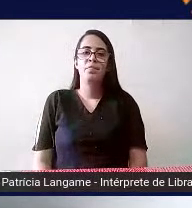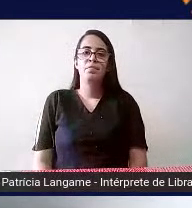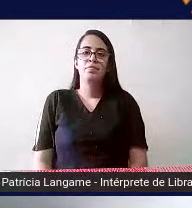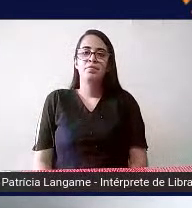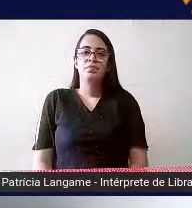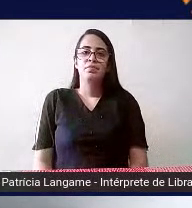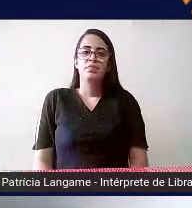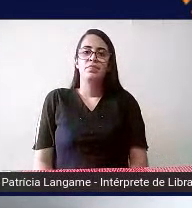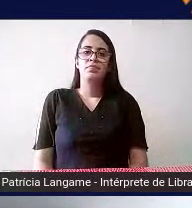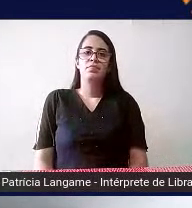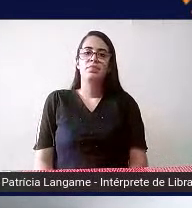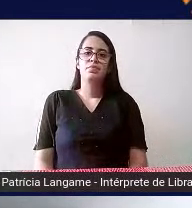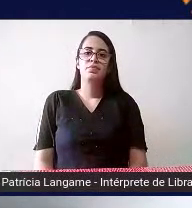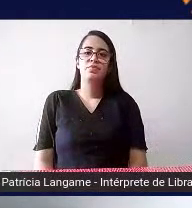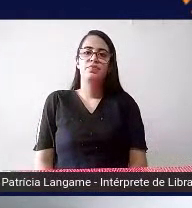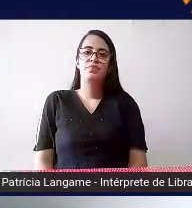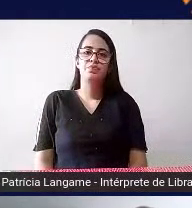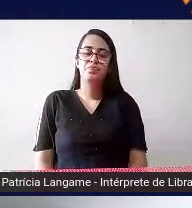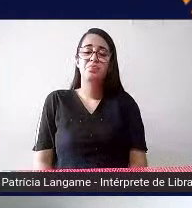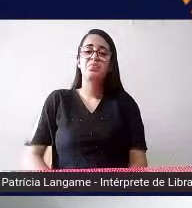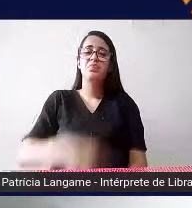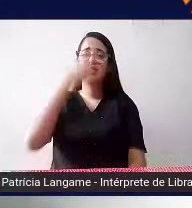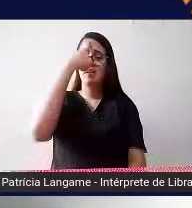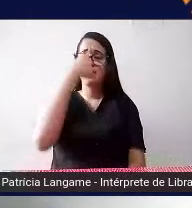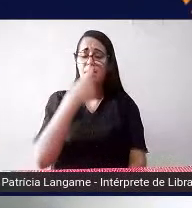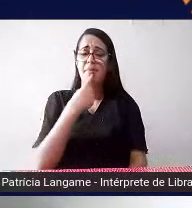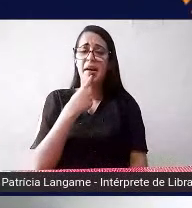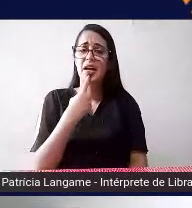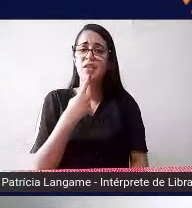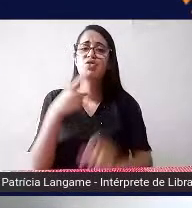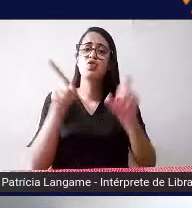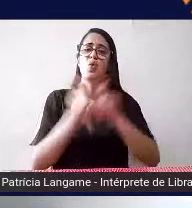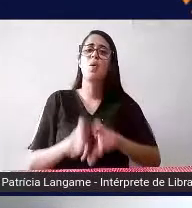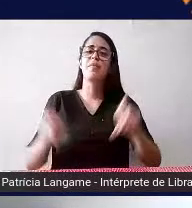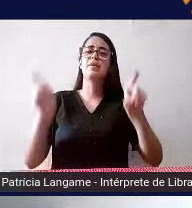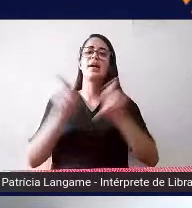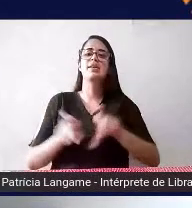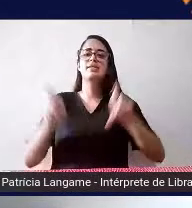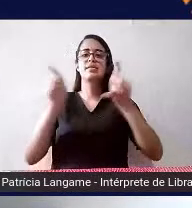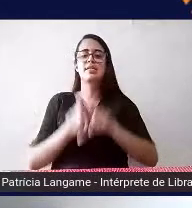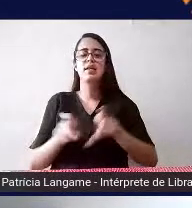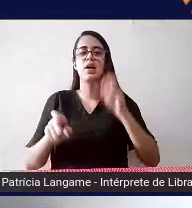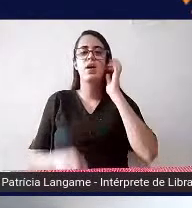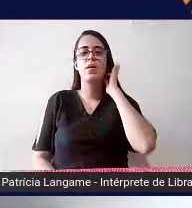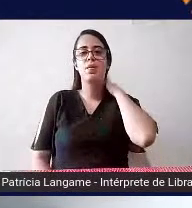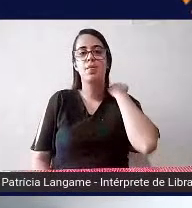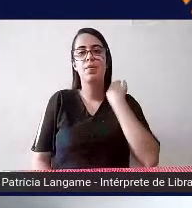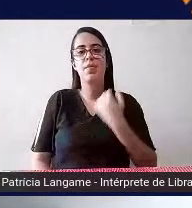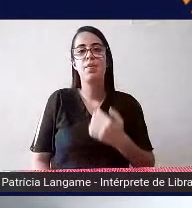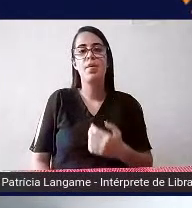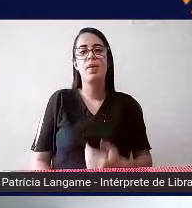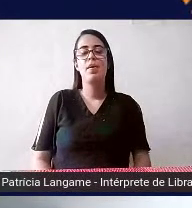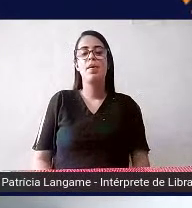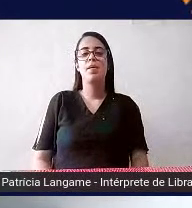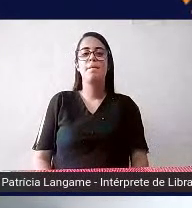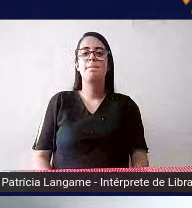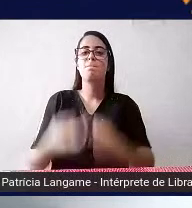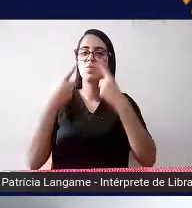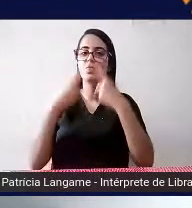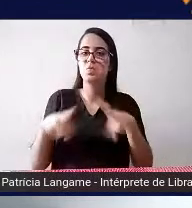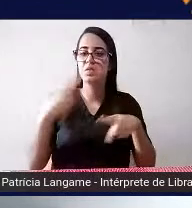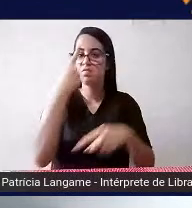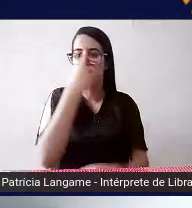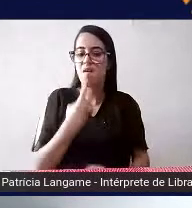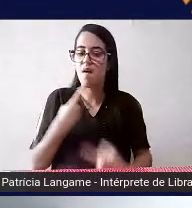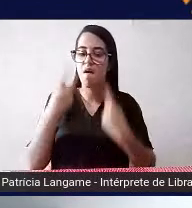linguagem linguagem de computação tem linguagem musical entre tudo que você possa